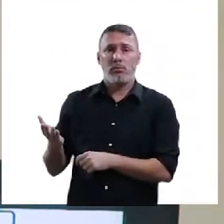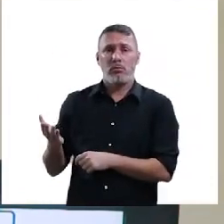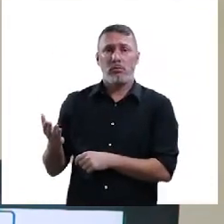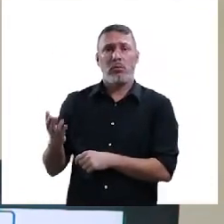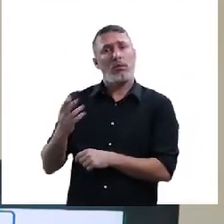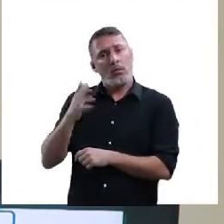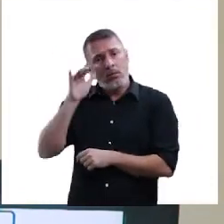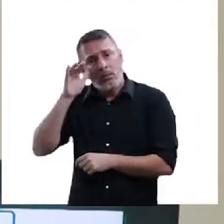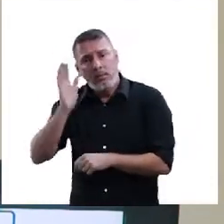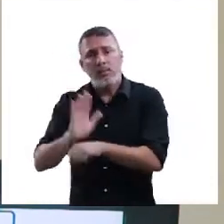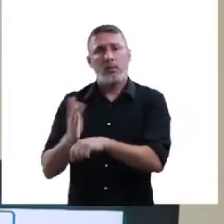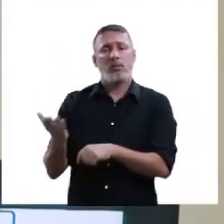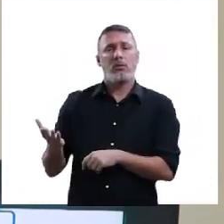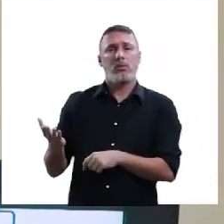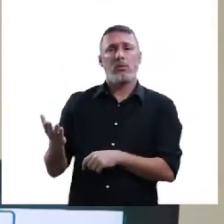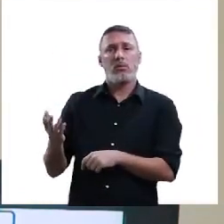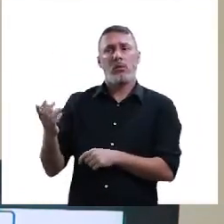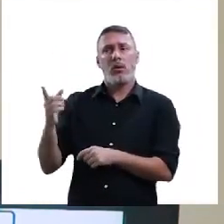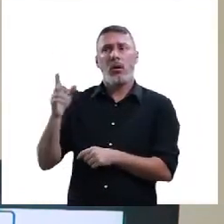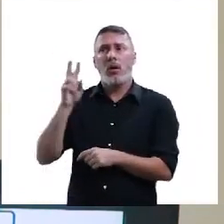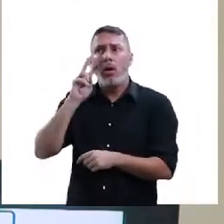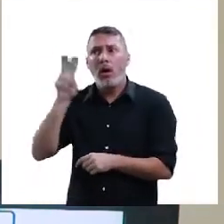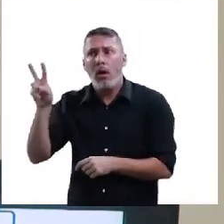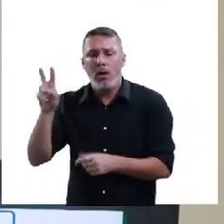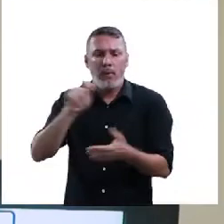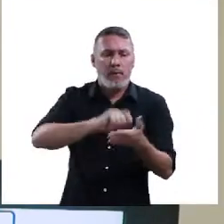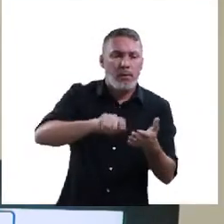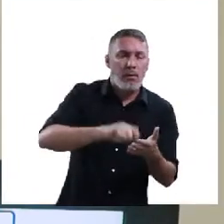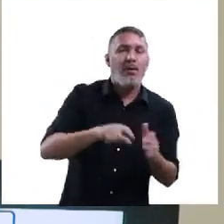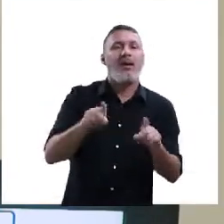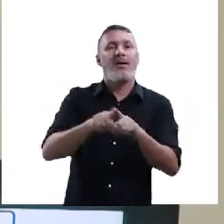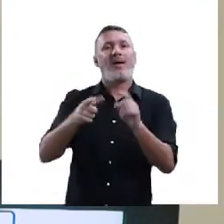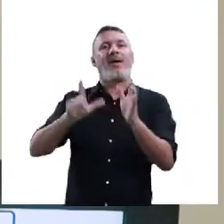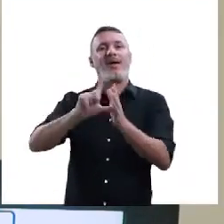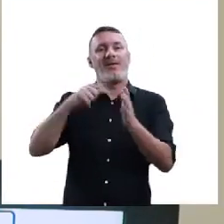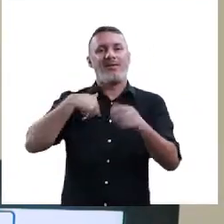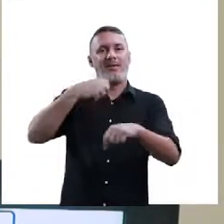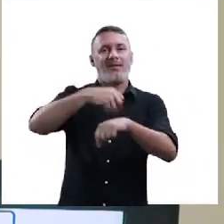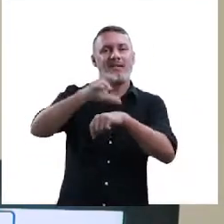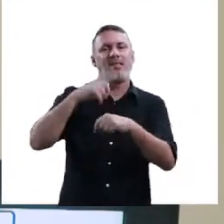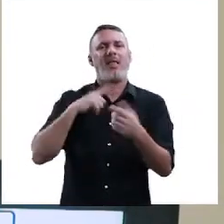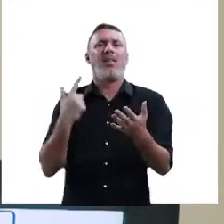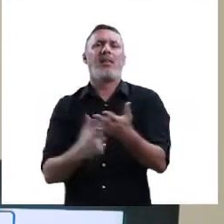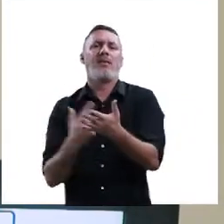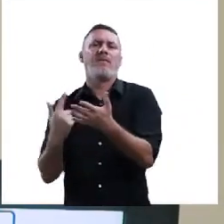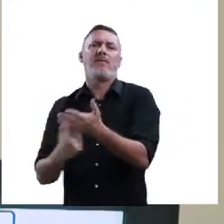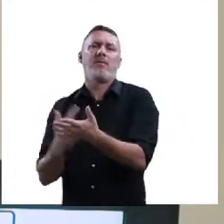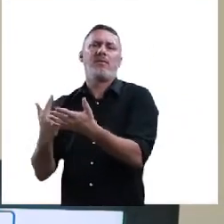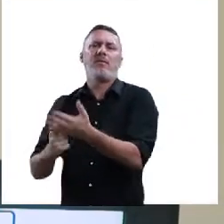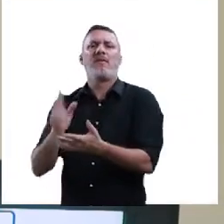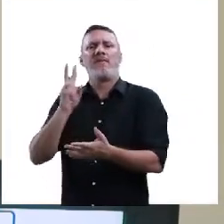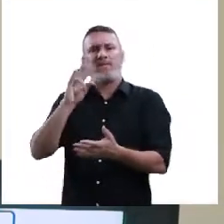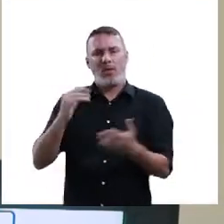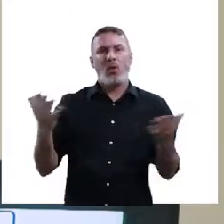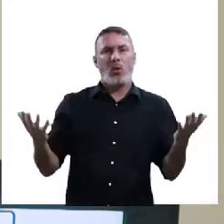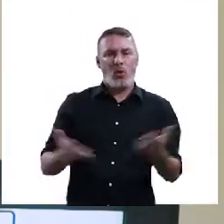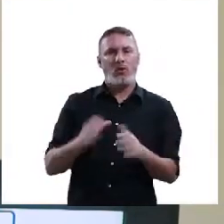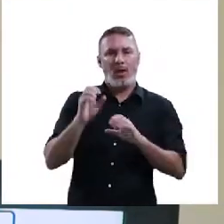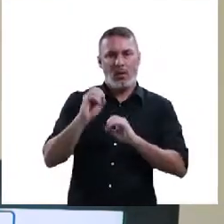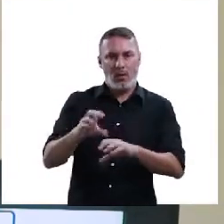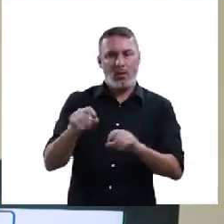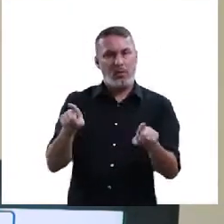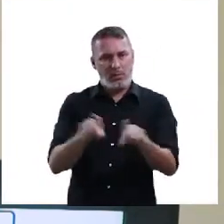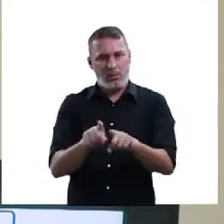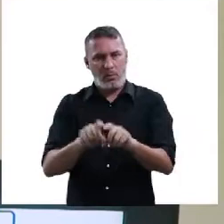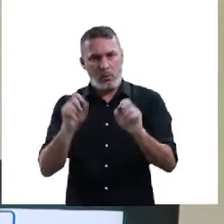nós vamos falar dele hoje nesta aula. Beleza? Olha lá então, a Constituição Federal. A Constituição Federal, nesse caso,